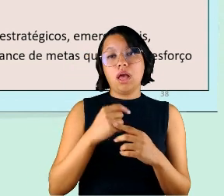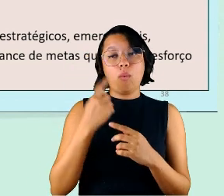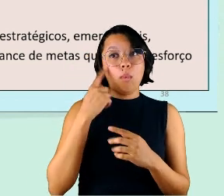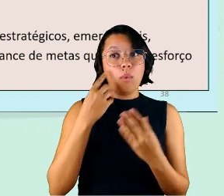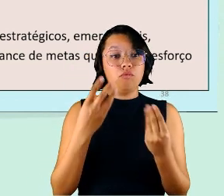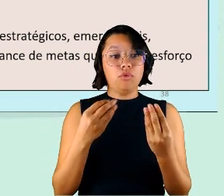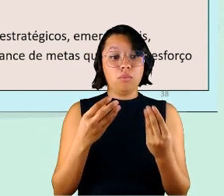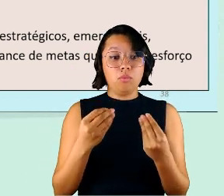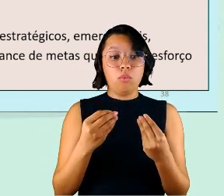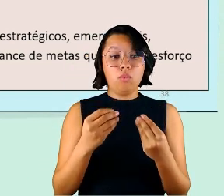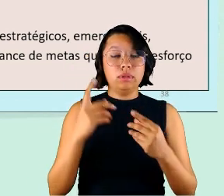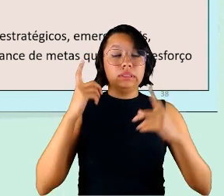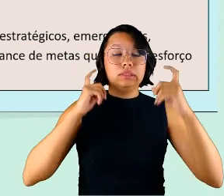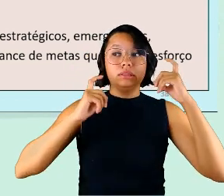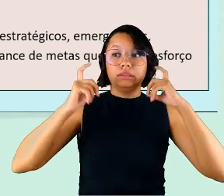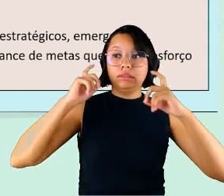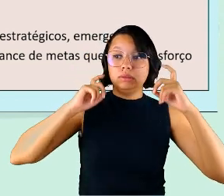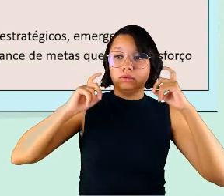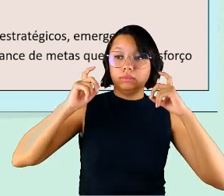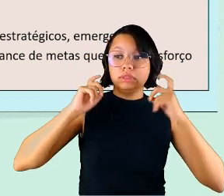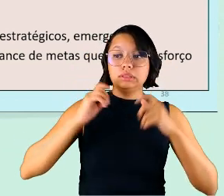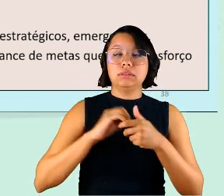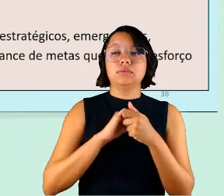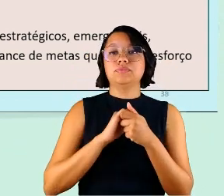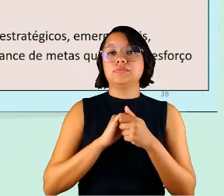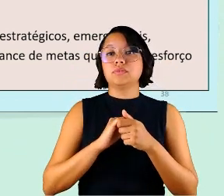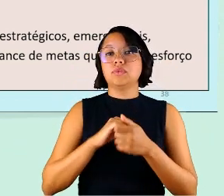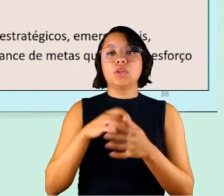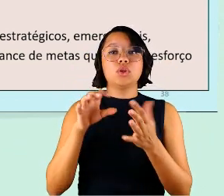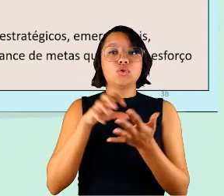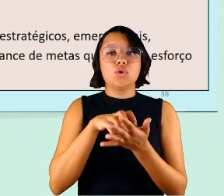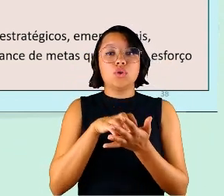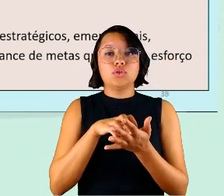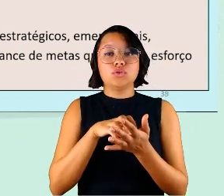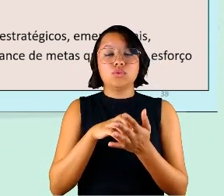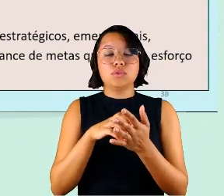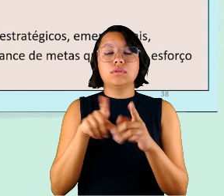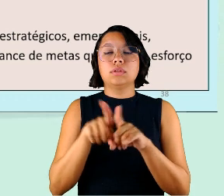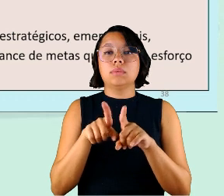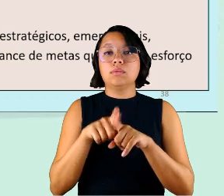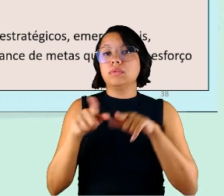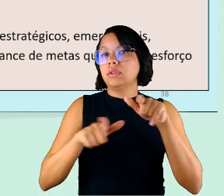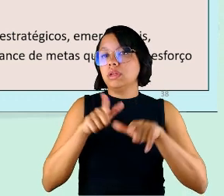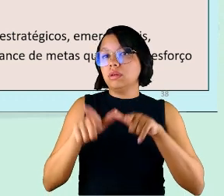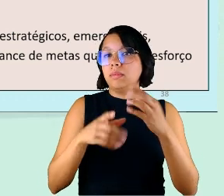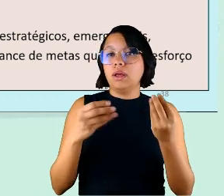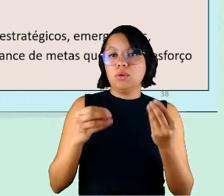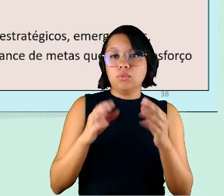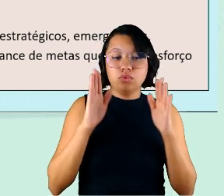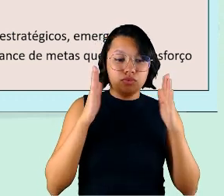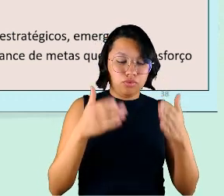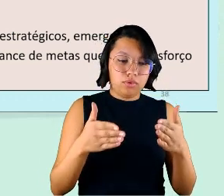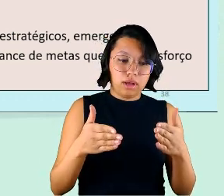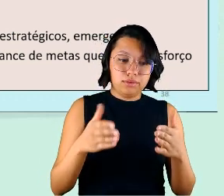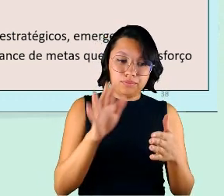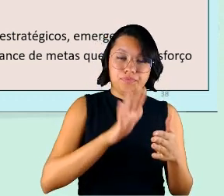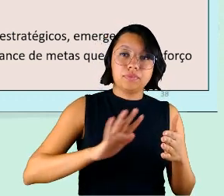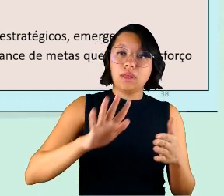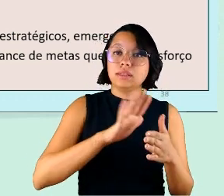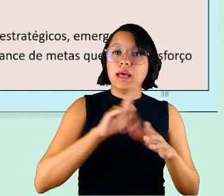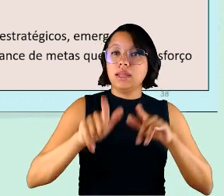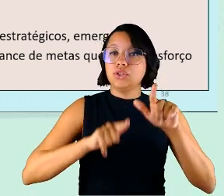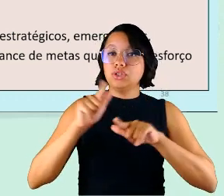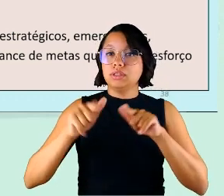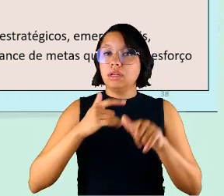muita muita preocupação das organizações e muita atuação nesse sentido né as áreas serviços